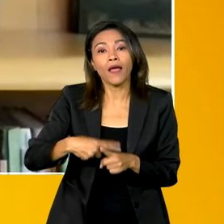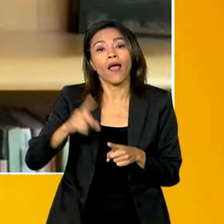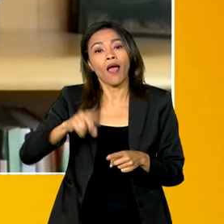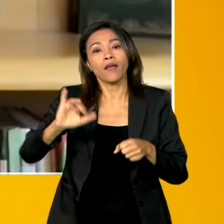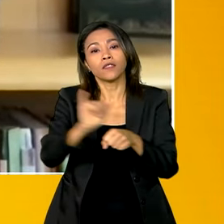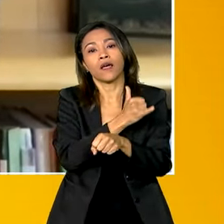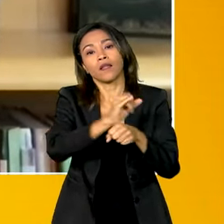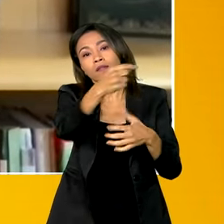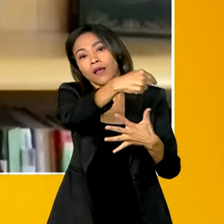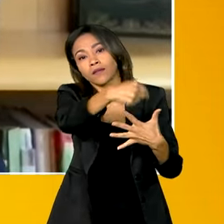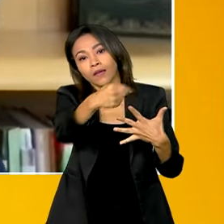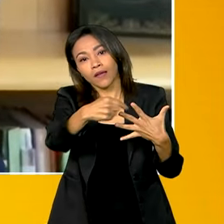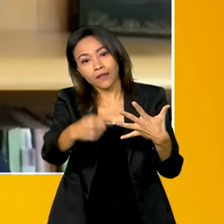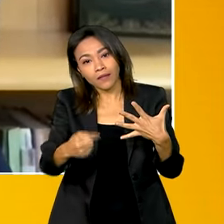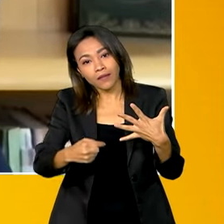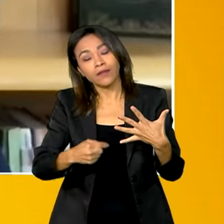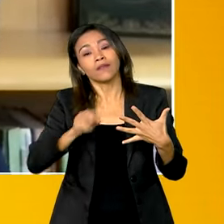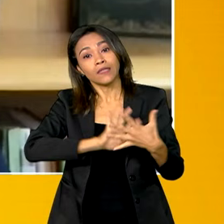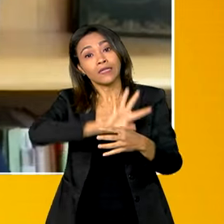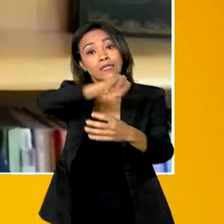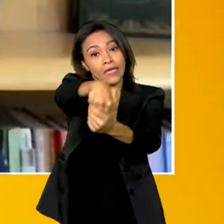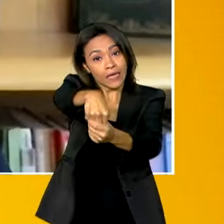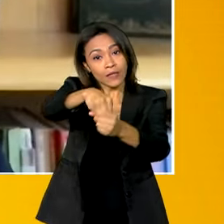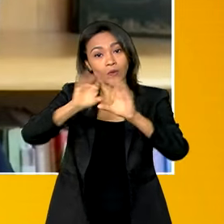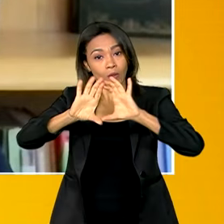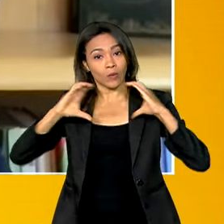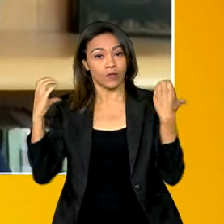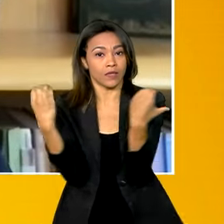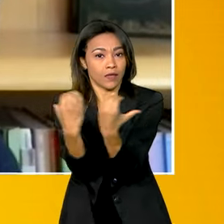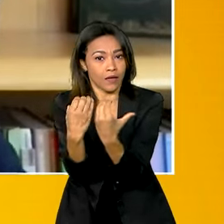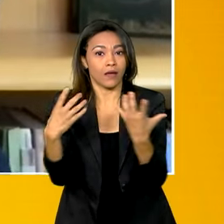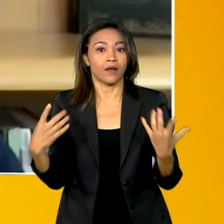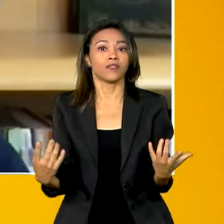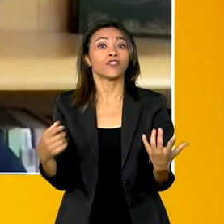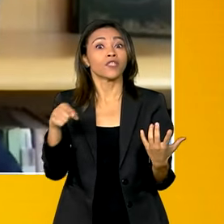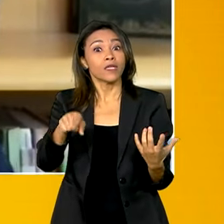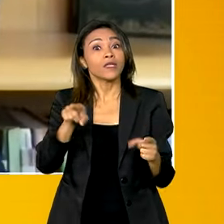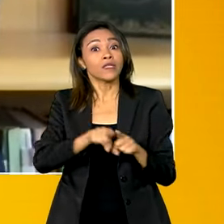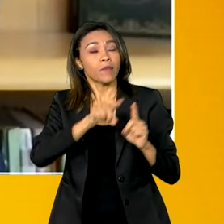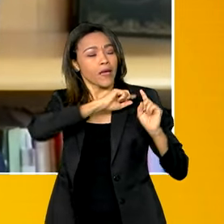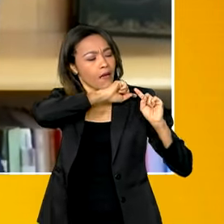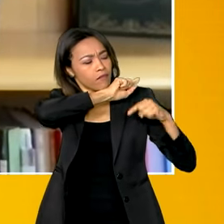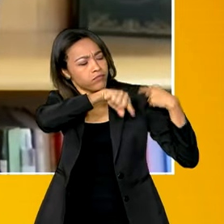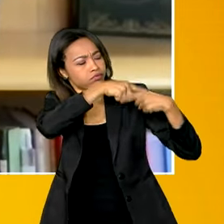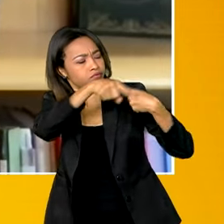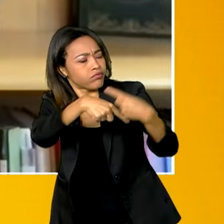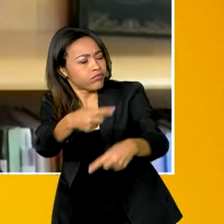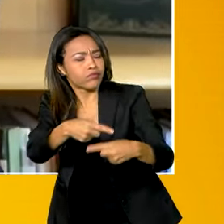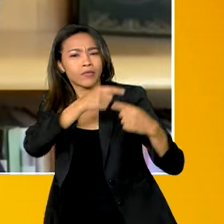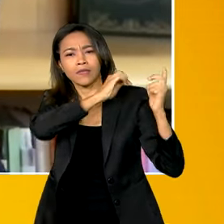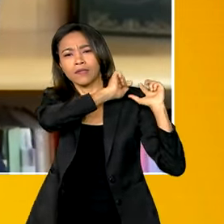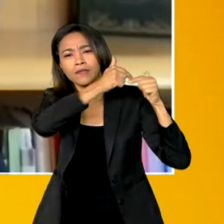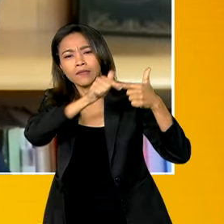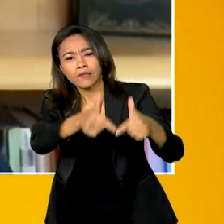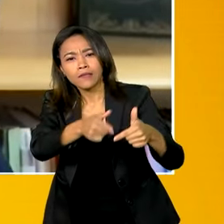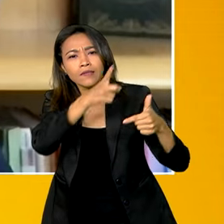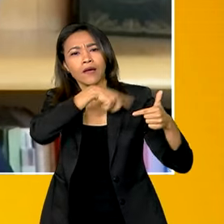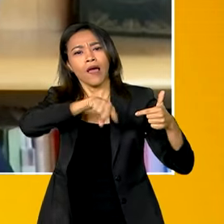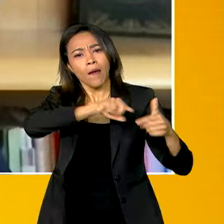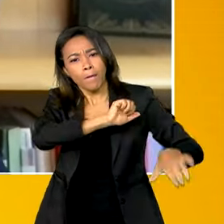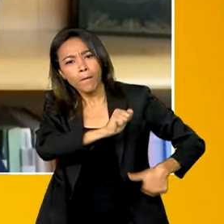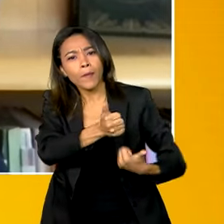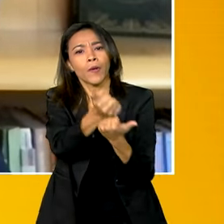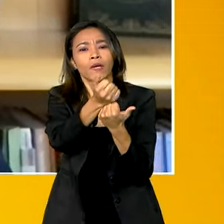agem diretamente na comunidade, são reconhecidas como geração de renda, trabalho, identidade, fortalecimento da